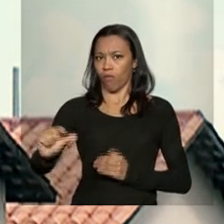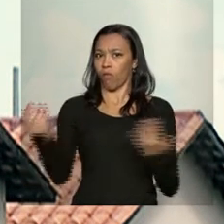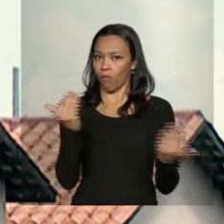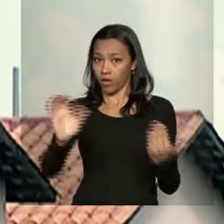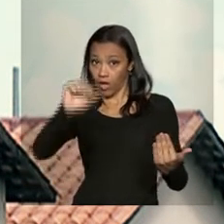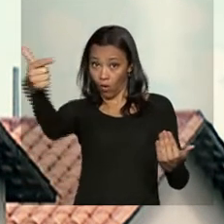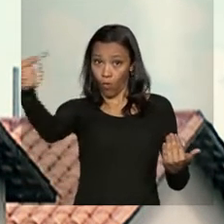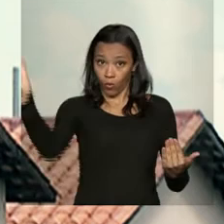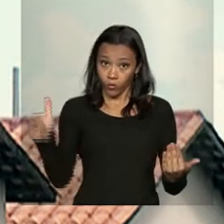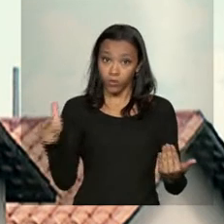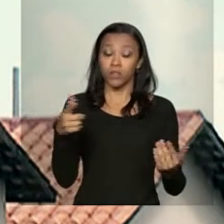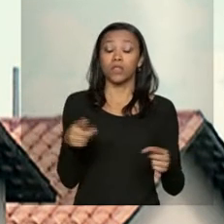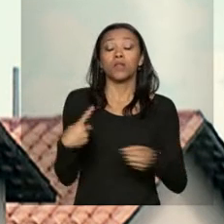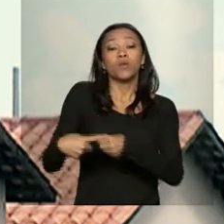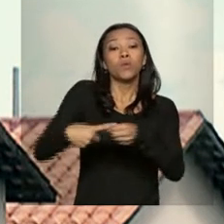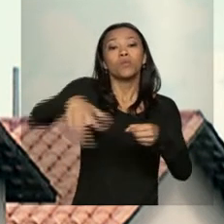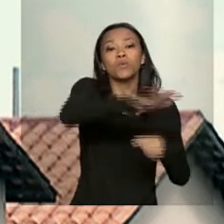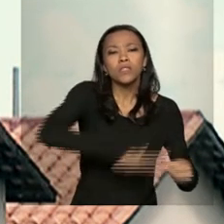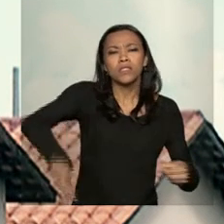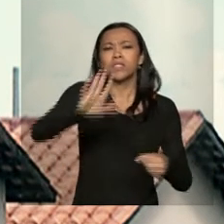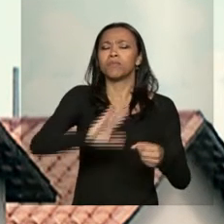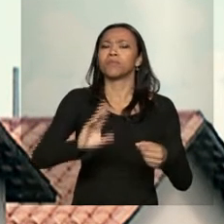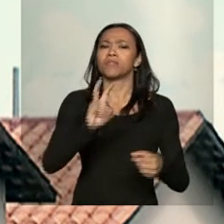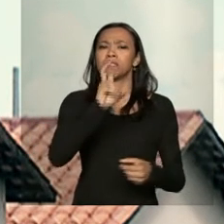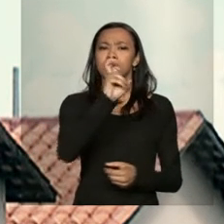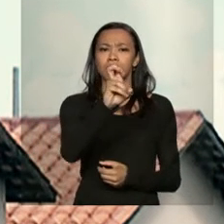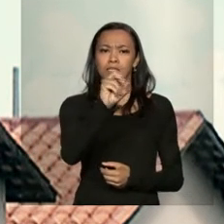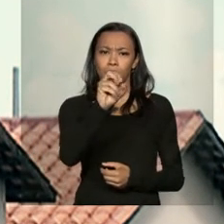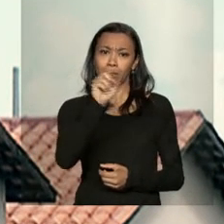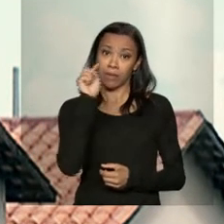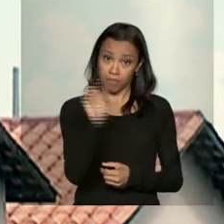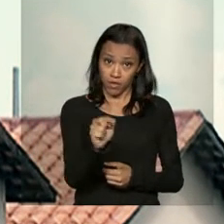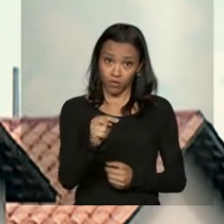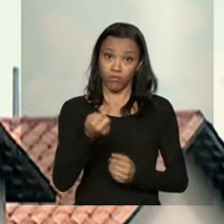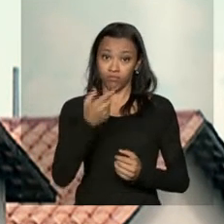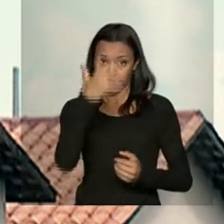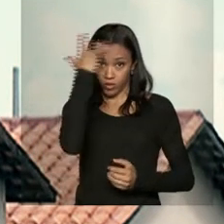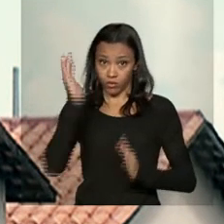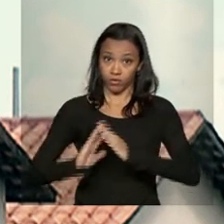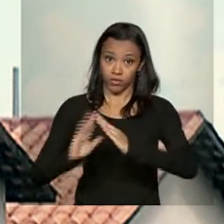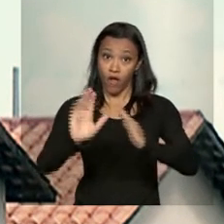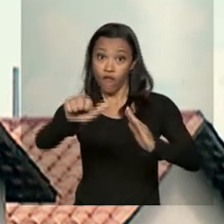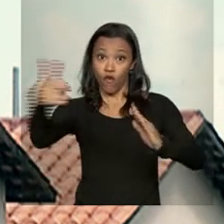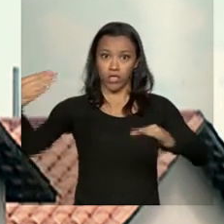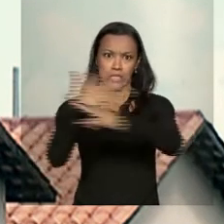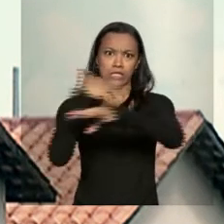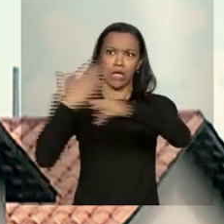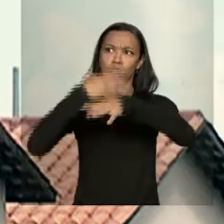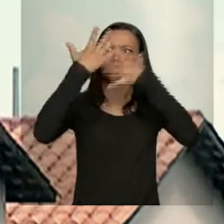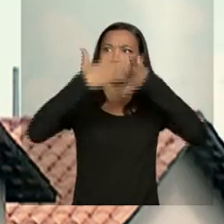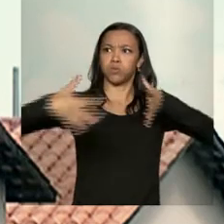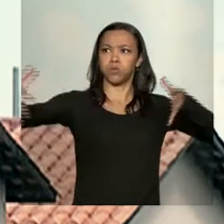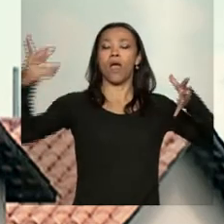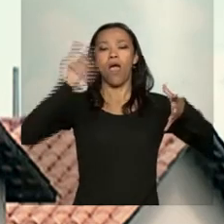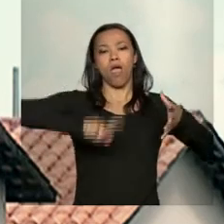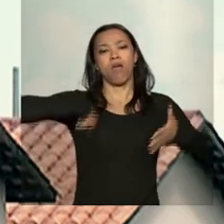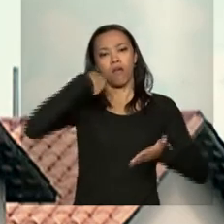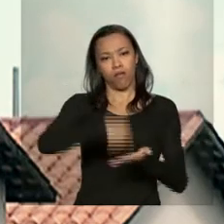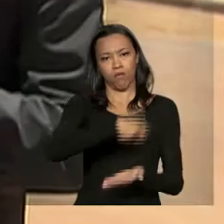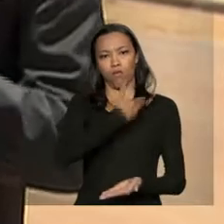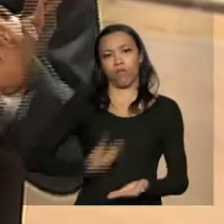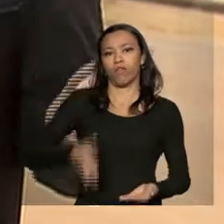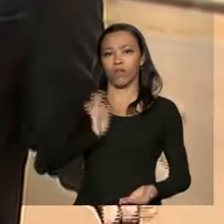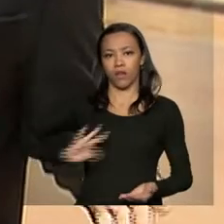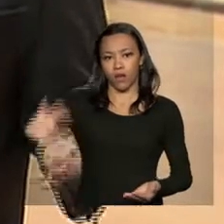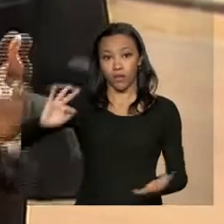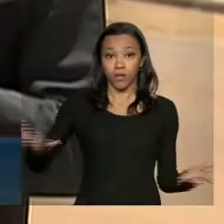Em municípios com menos de 50 mil habitantes, fora de regiões metropolitanas, as obras são pagas pelo governo federal.